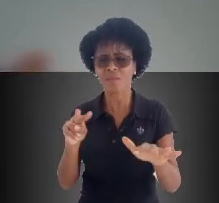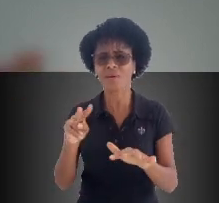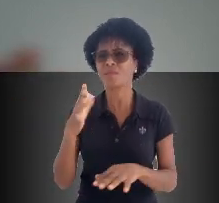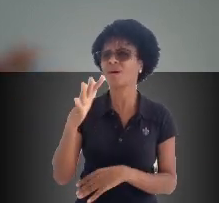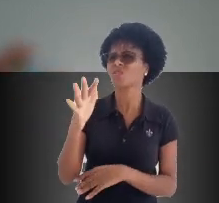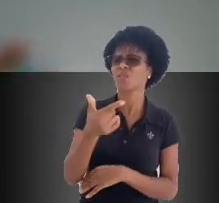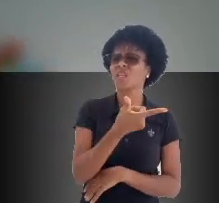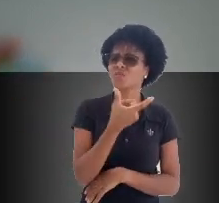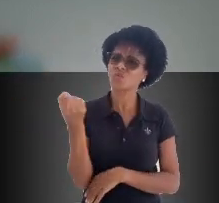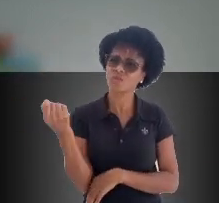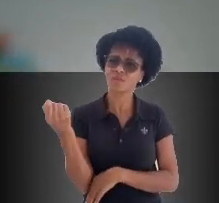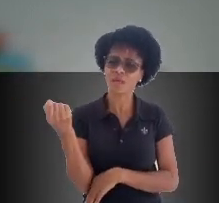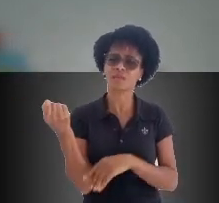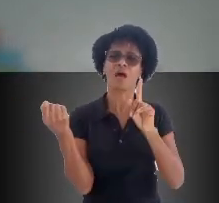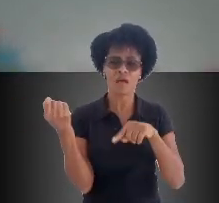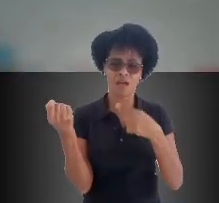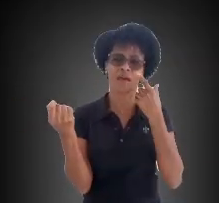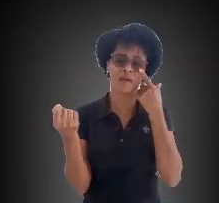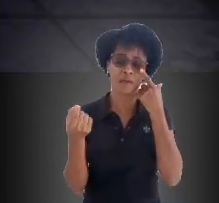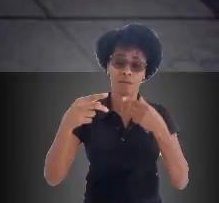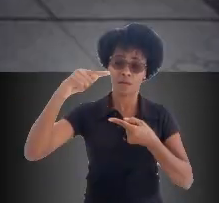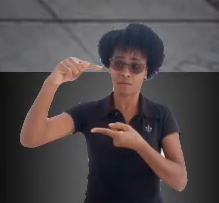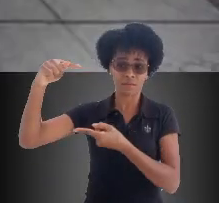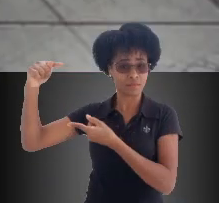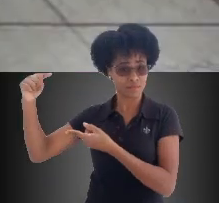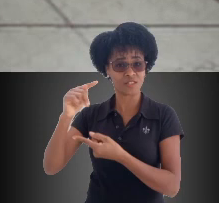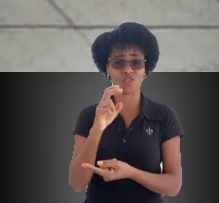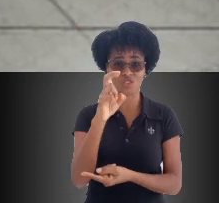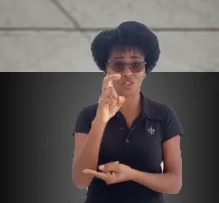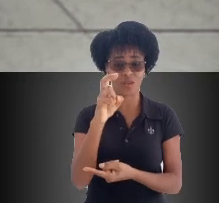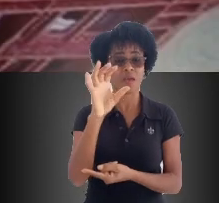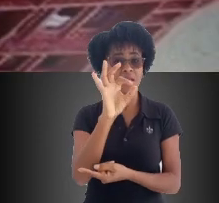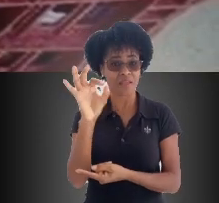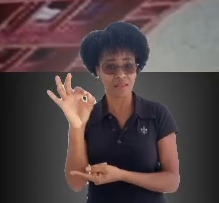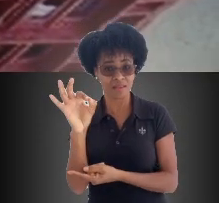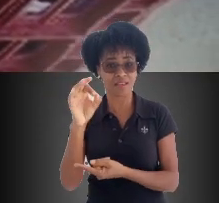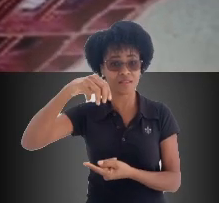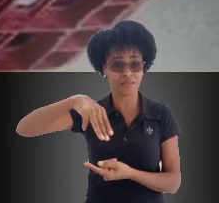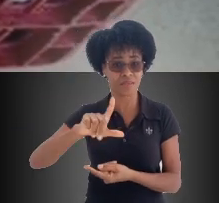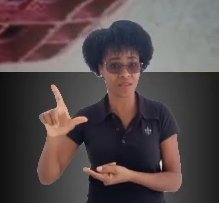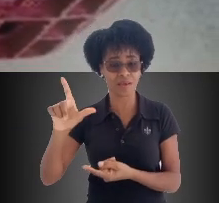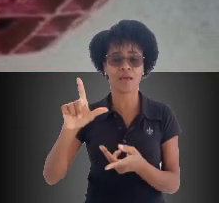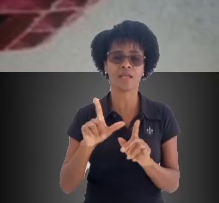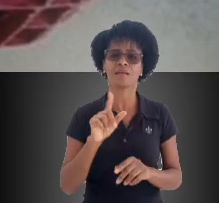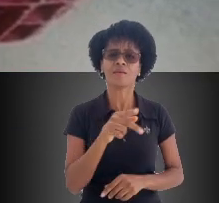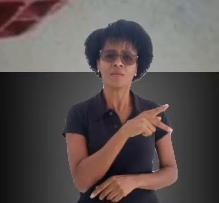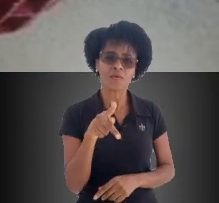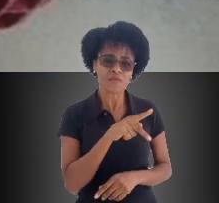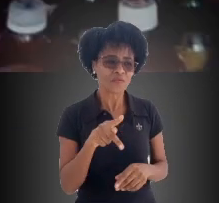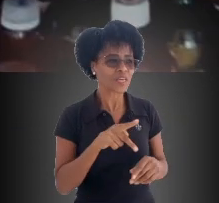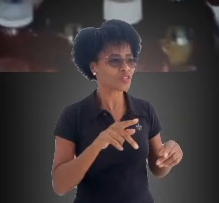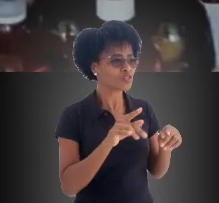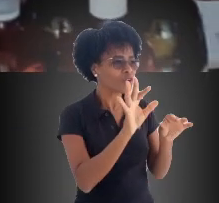semanalmente, se eu não me engano, em torno de 200 vasos de 500 ml. A gente tinha uma barraca solidária, os professores